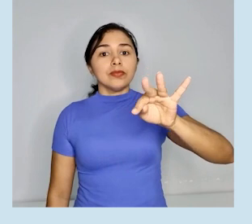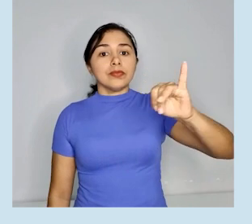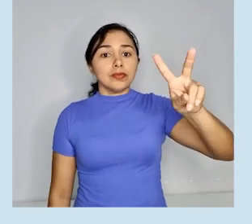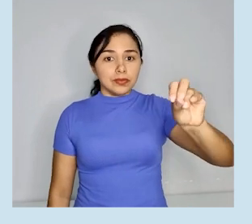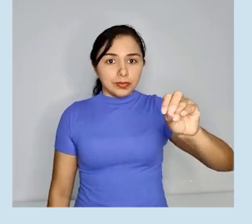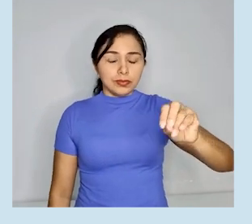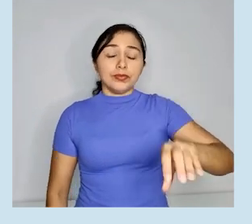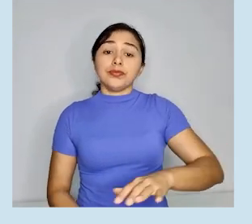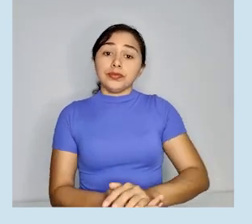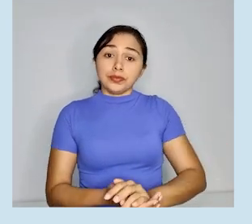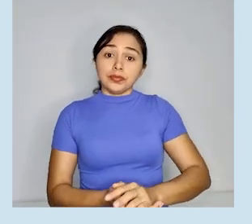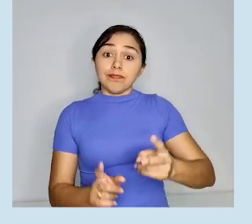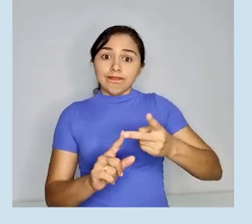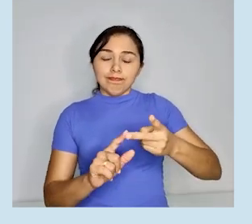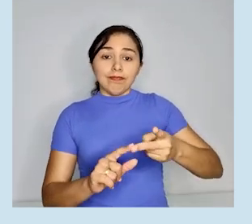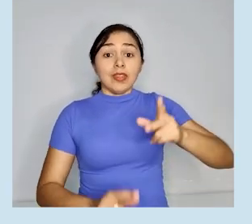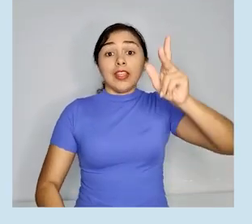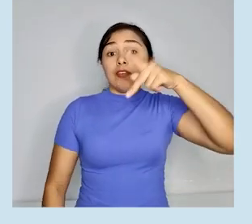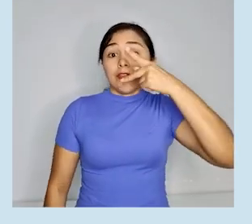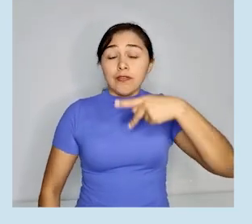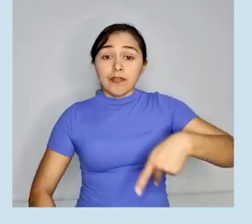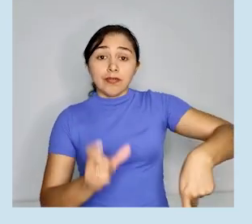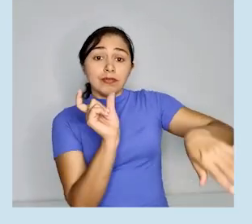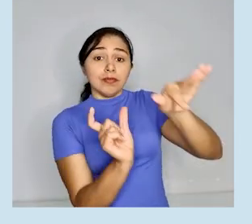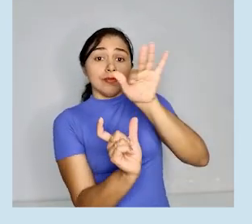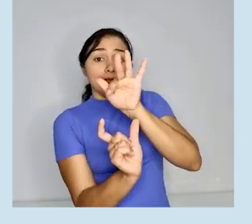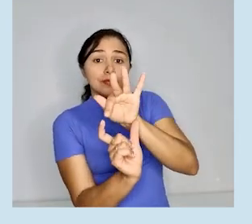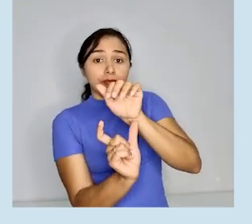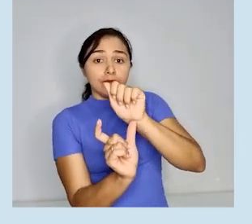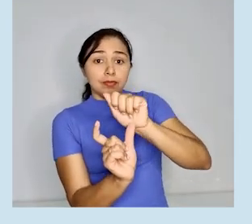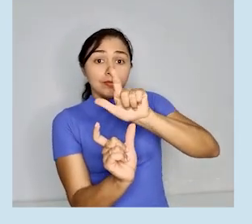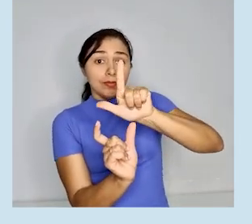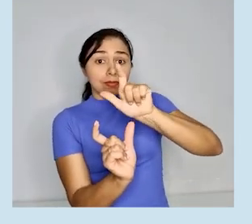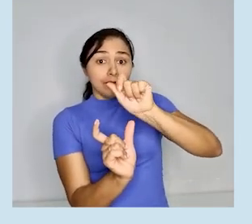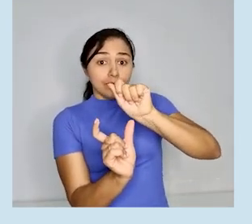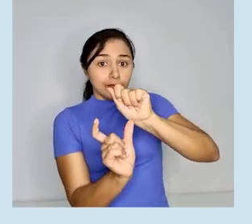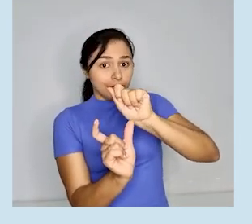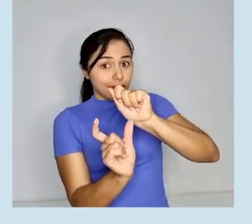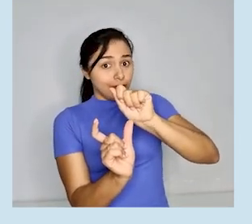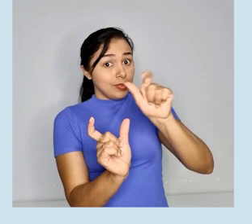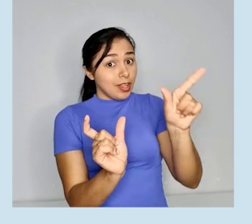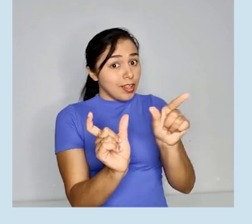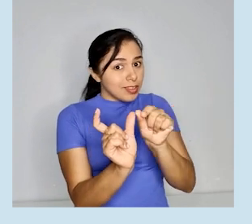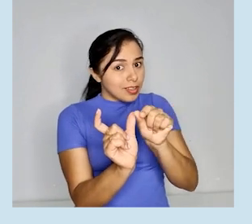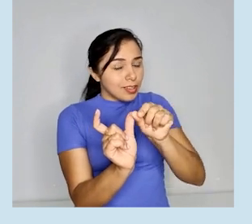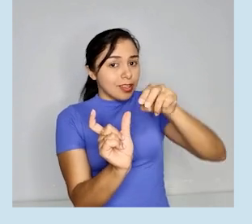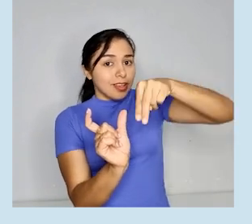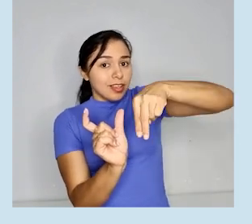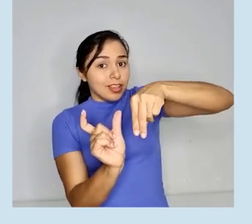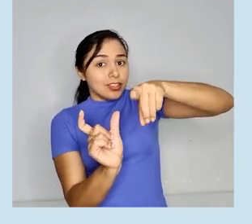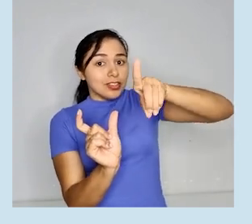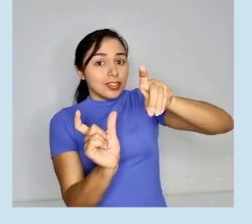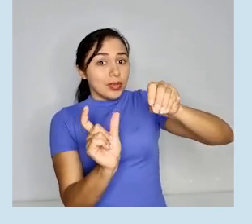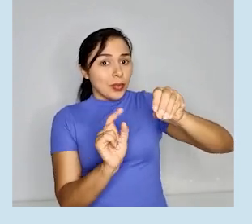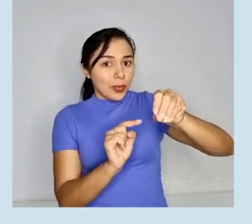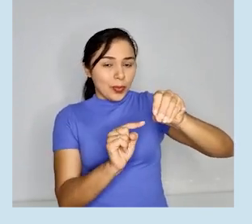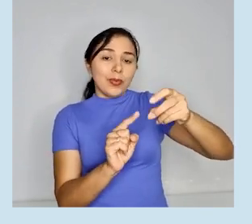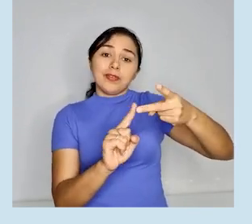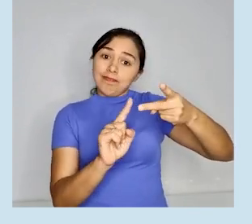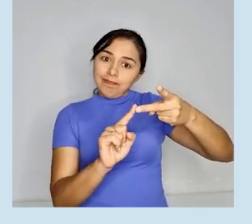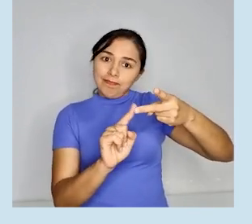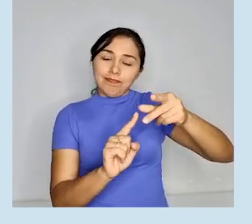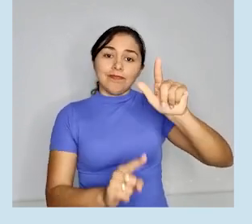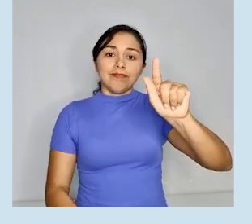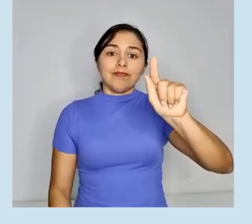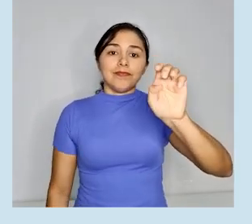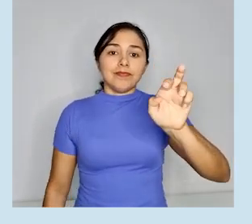indicando o gerúndio desse verbo. E em falado, temos o DO, que é a desinência verbo